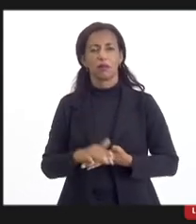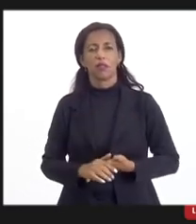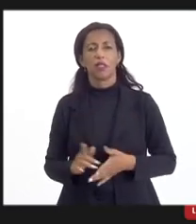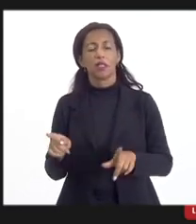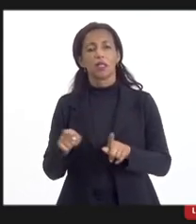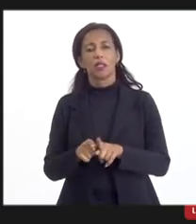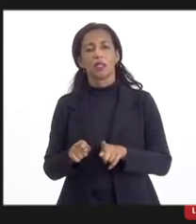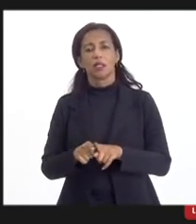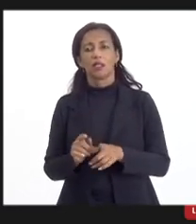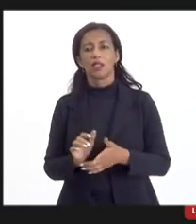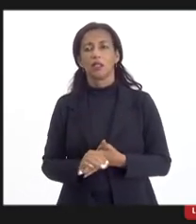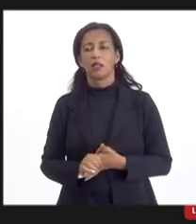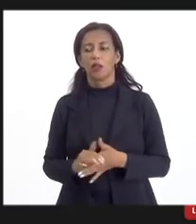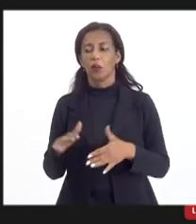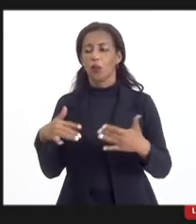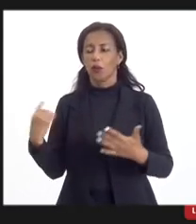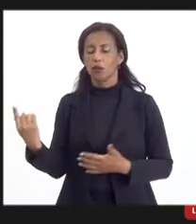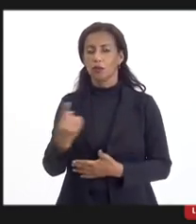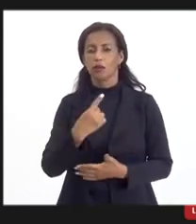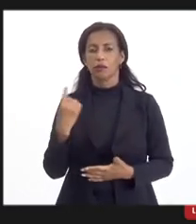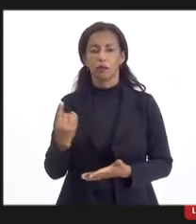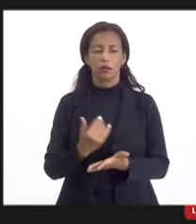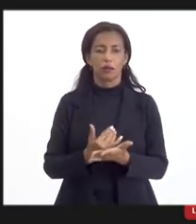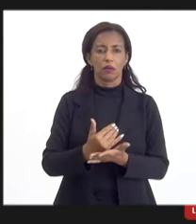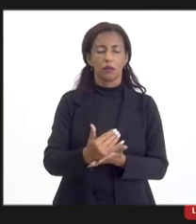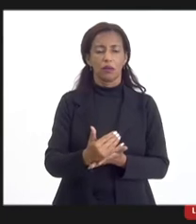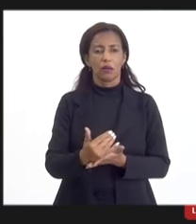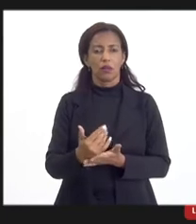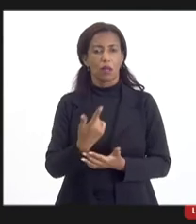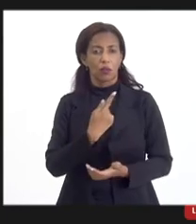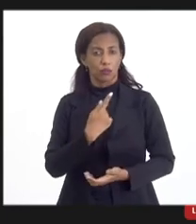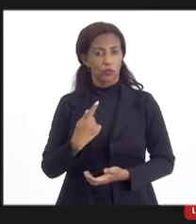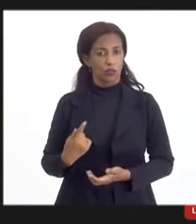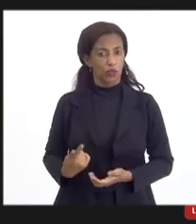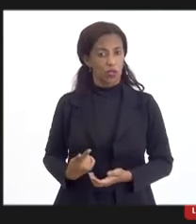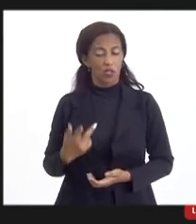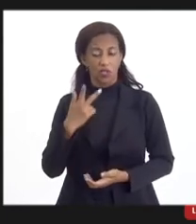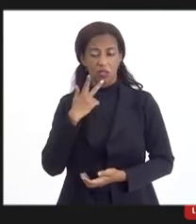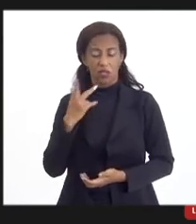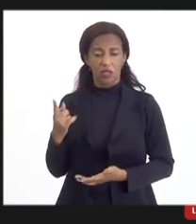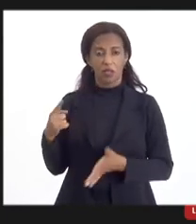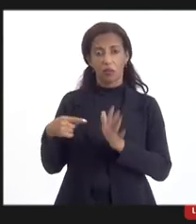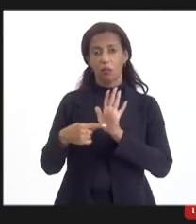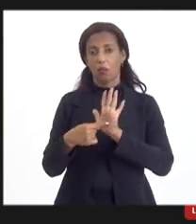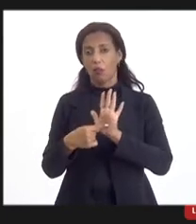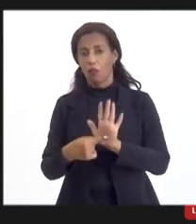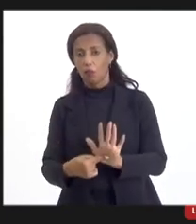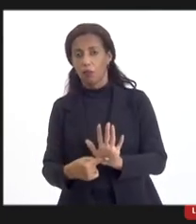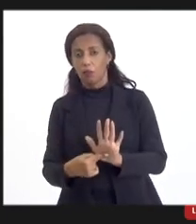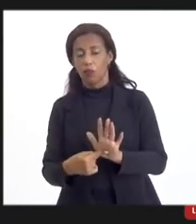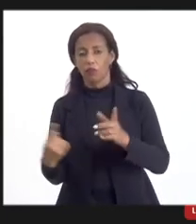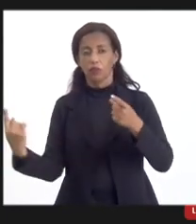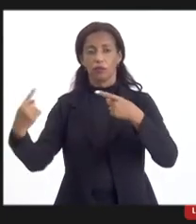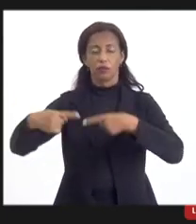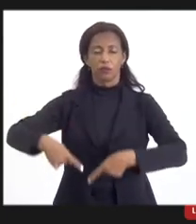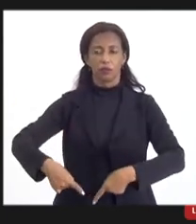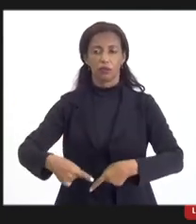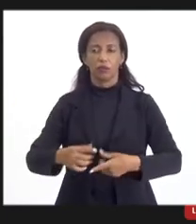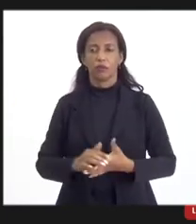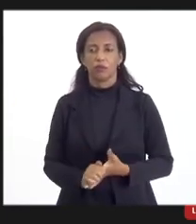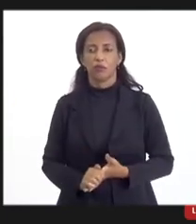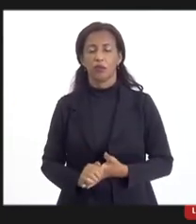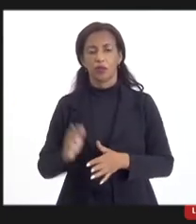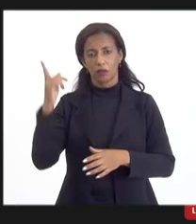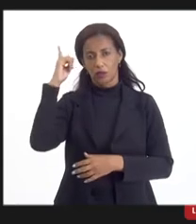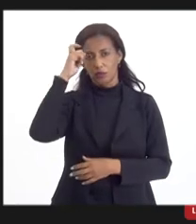também, que quando nós conversamos lá com as gerências e eles apontam esses desafios, que são